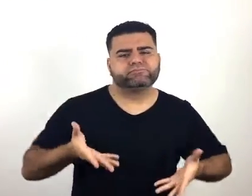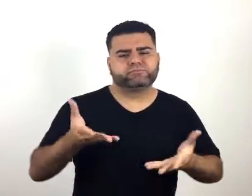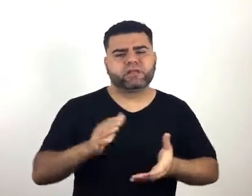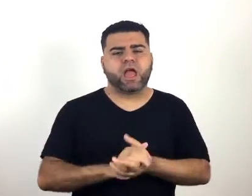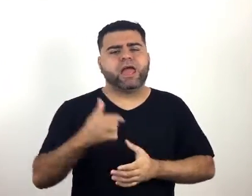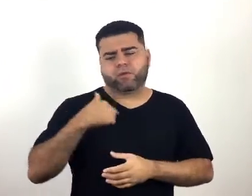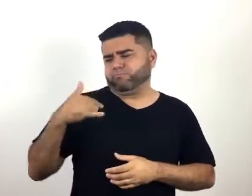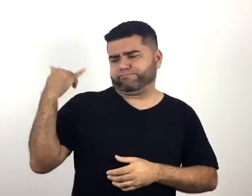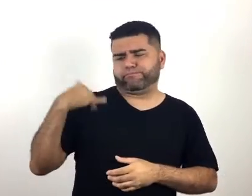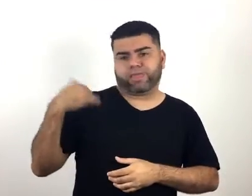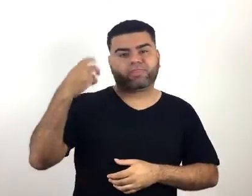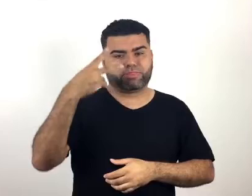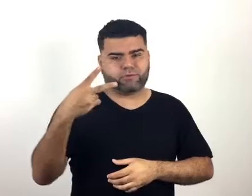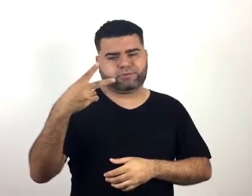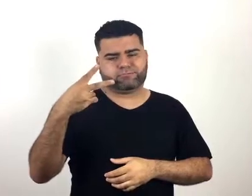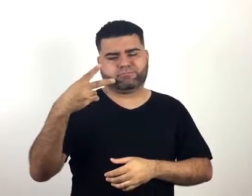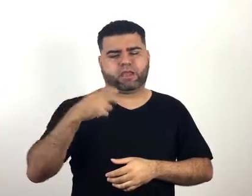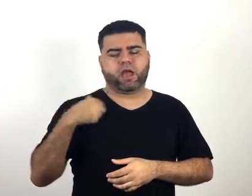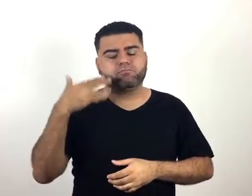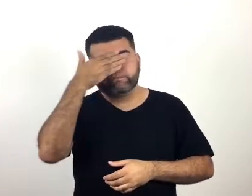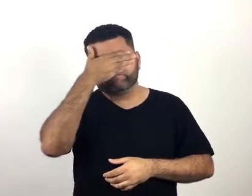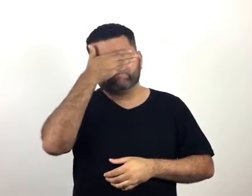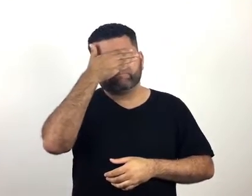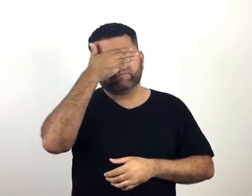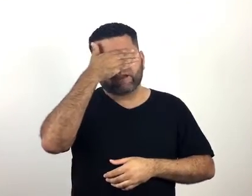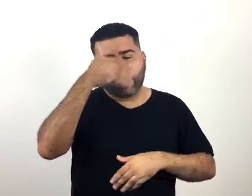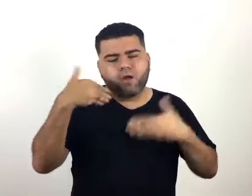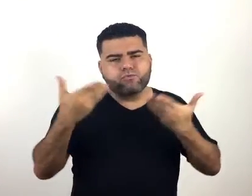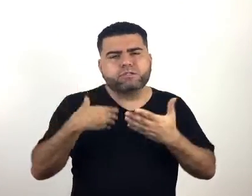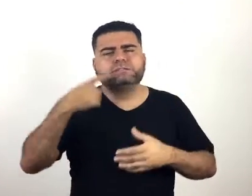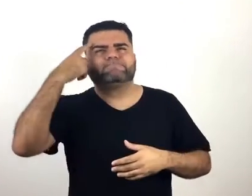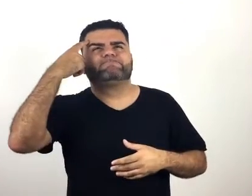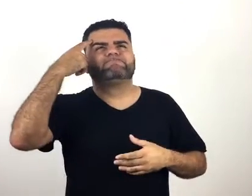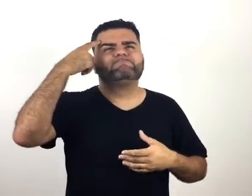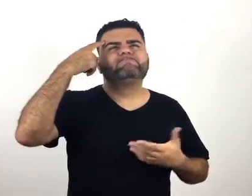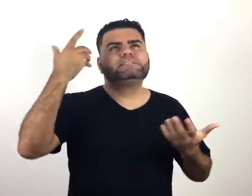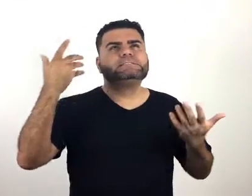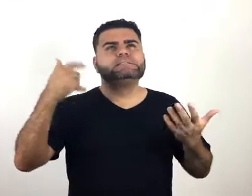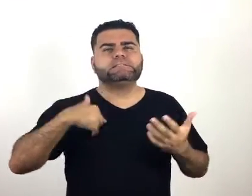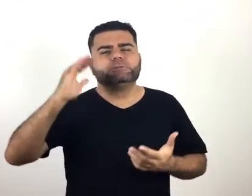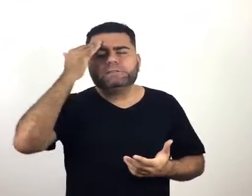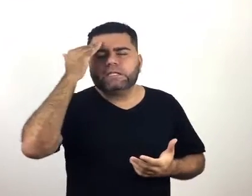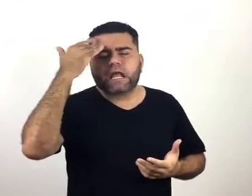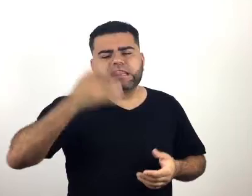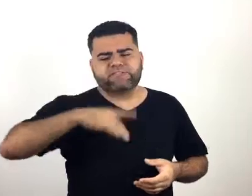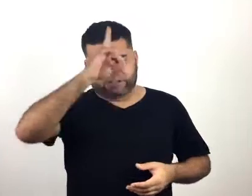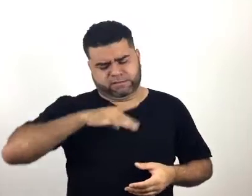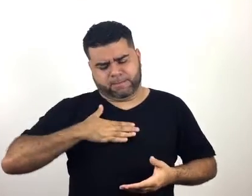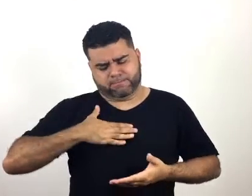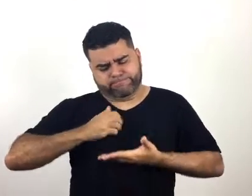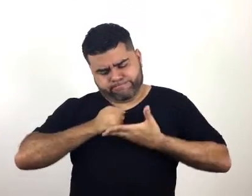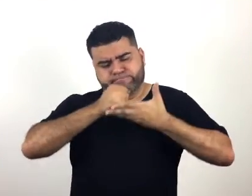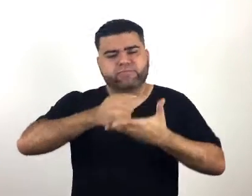Desde os meus dois anos de idade, eu tenho deficiência visual. E hoje, quando eu paro e penso nisso, eu compreendo que a minha deficiência